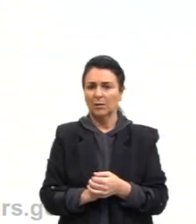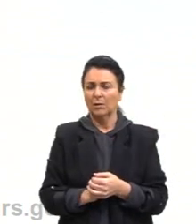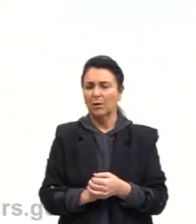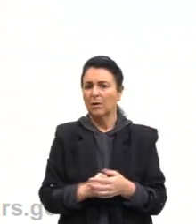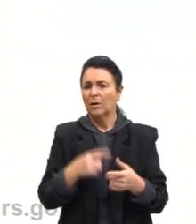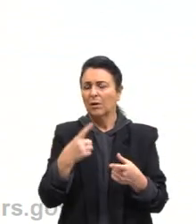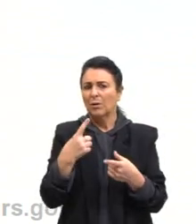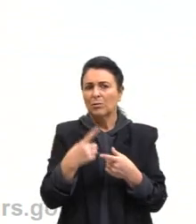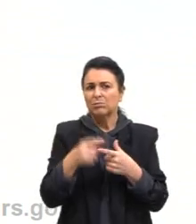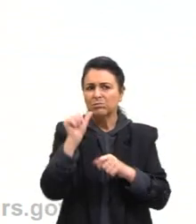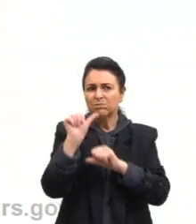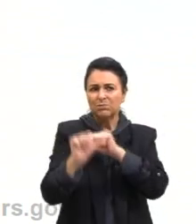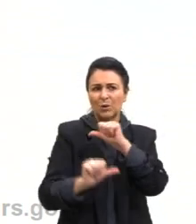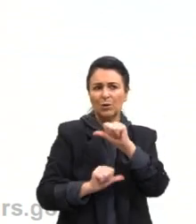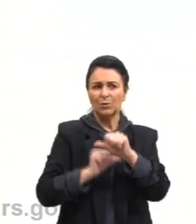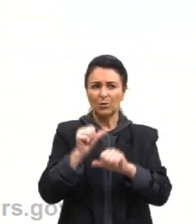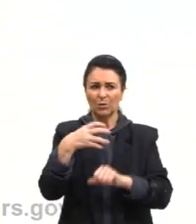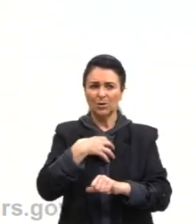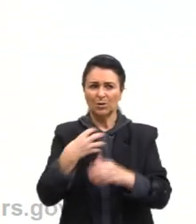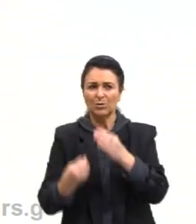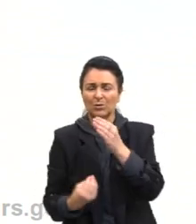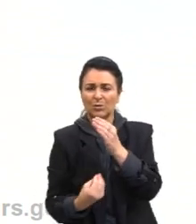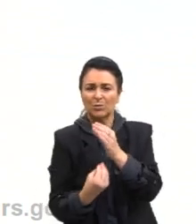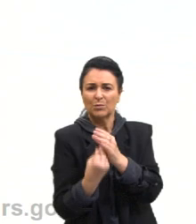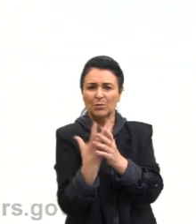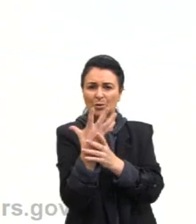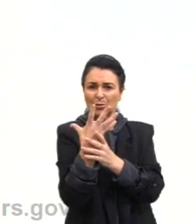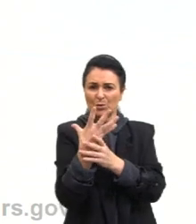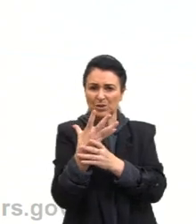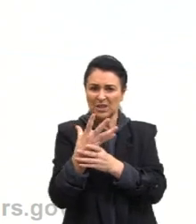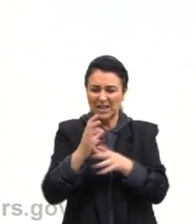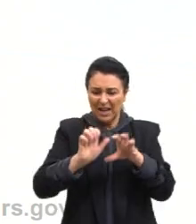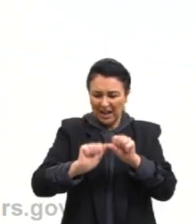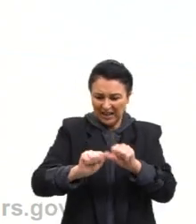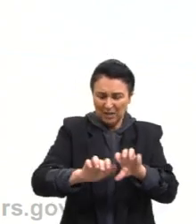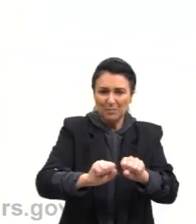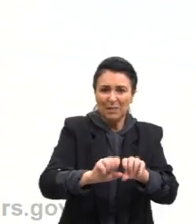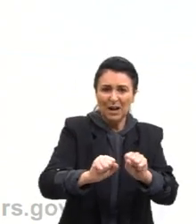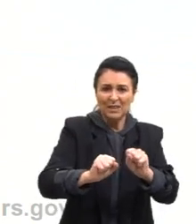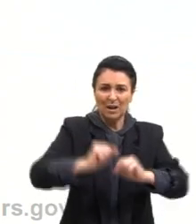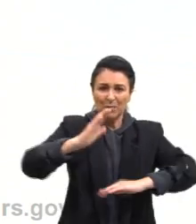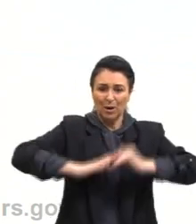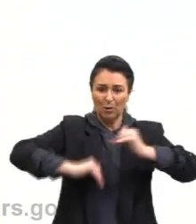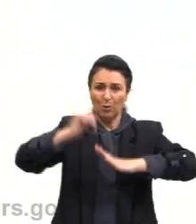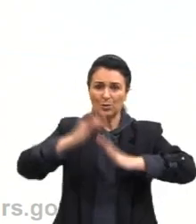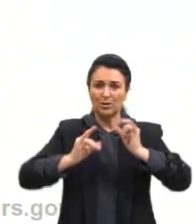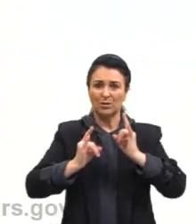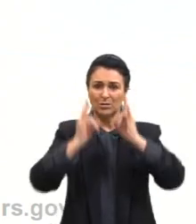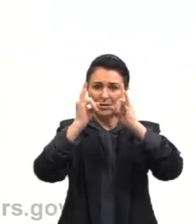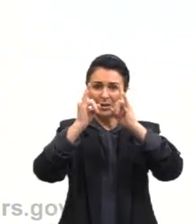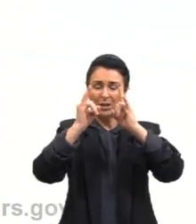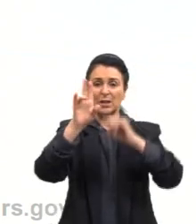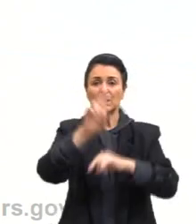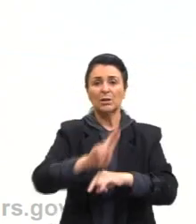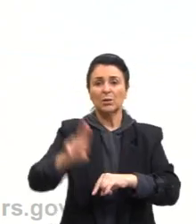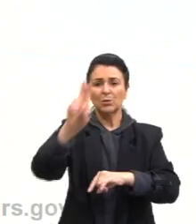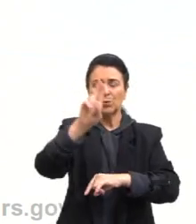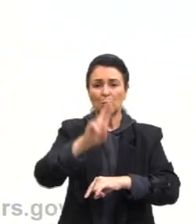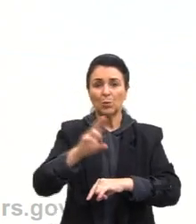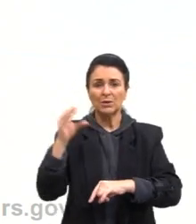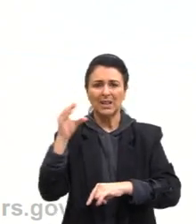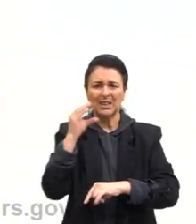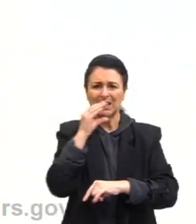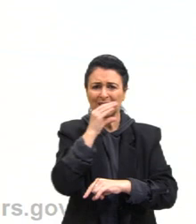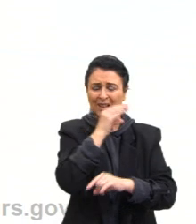de produzir um dos constituintes de argamassa é o aquecimento a altas temperaturas de materiais, componentes